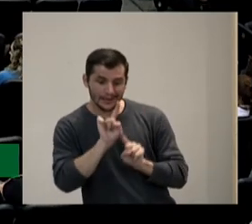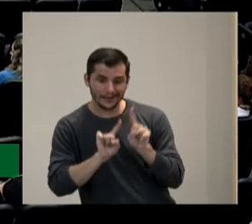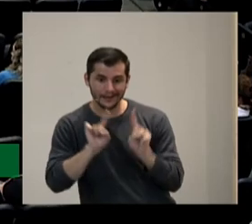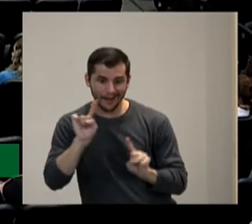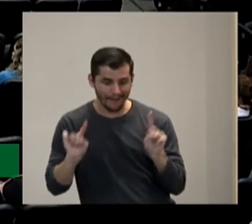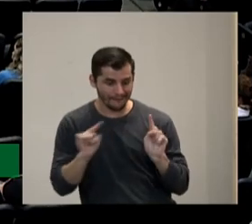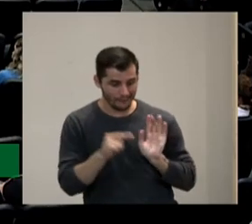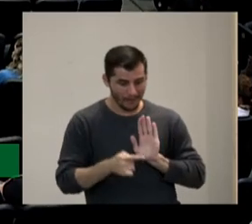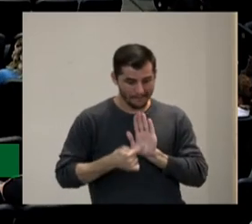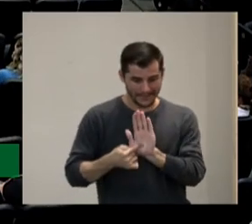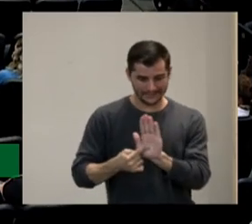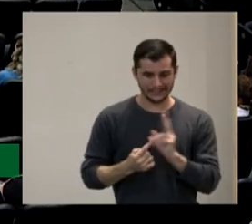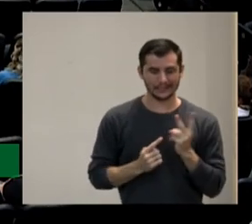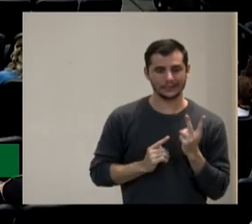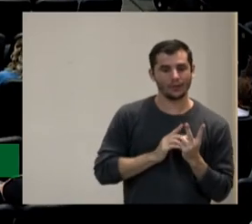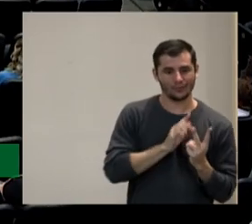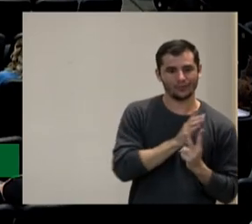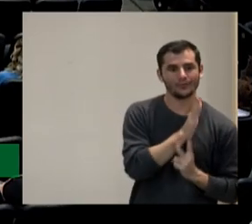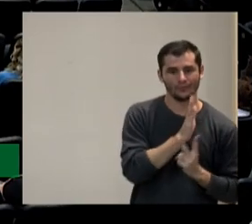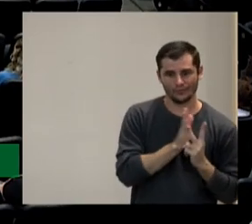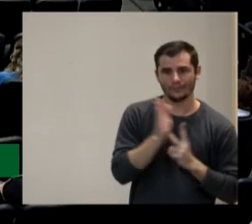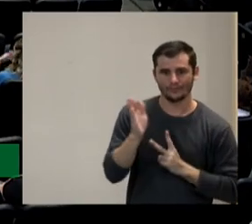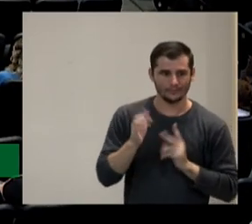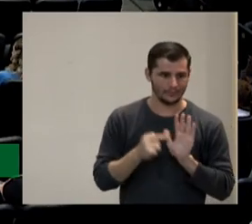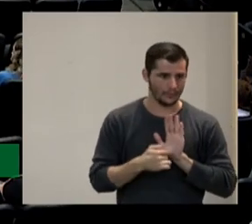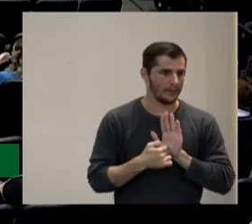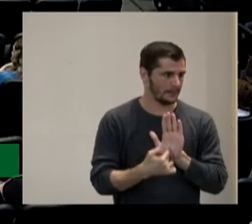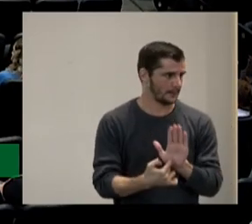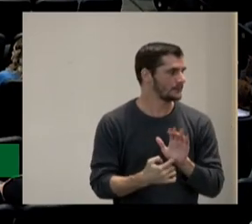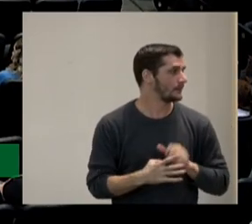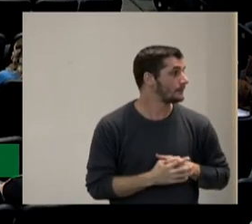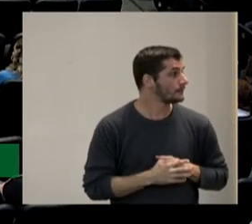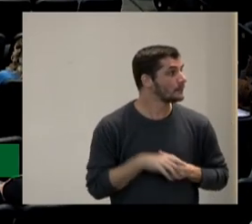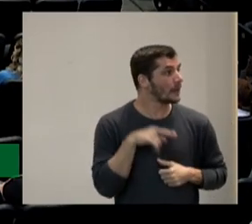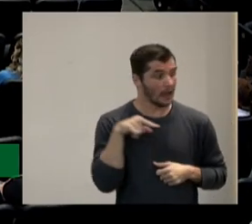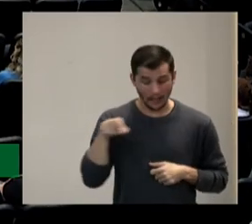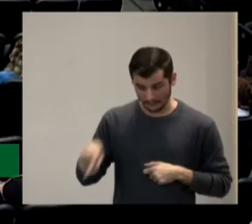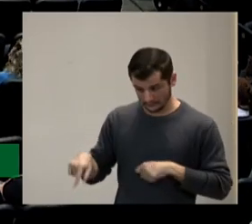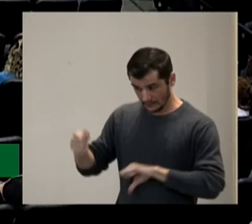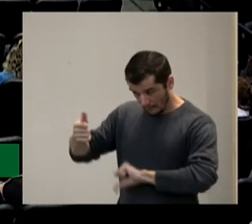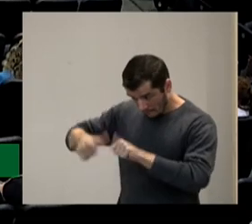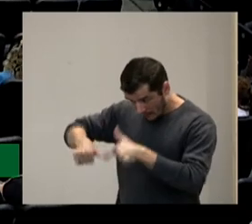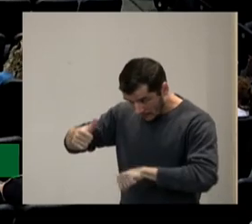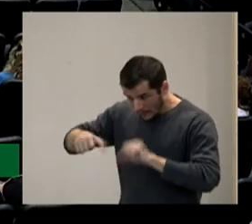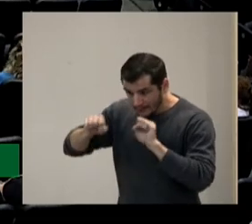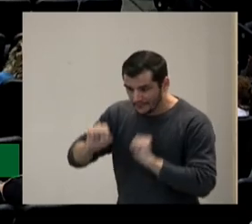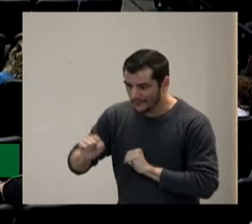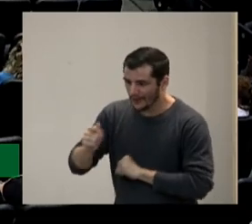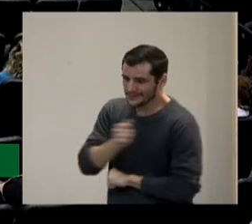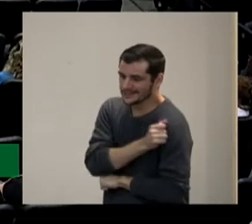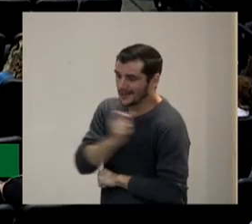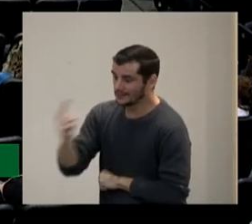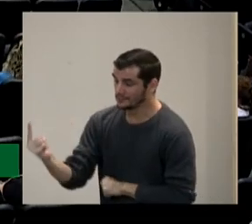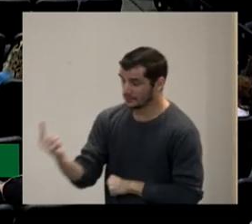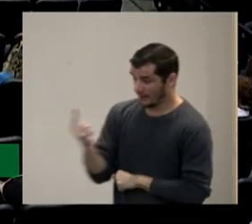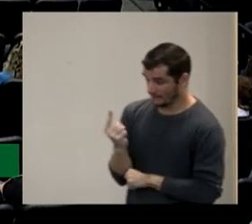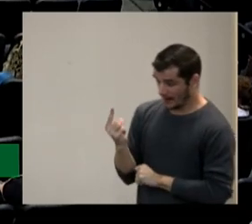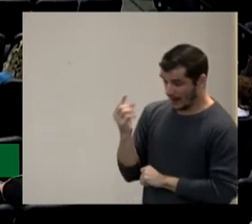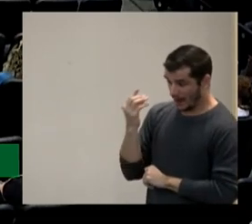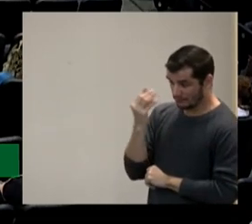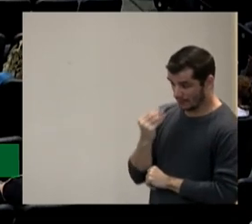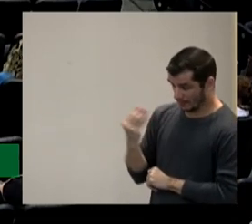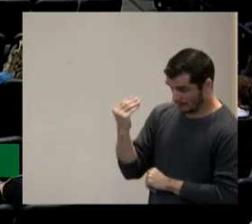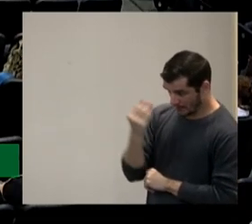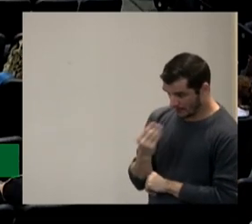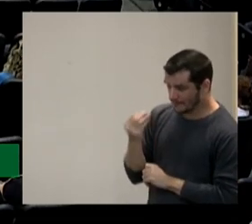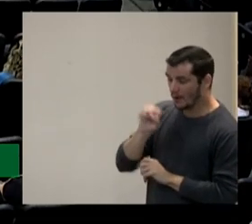a avaliação quando eles piden para os alunos pode ser oral ou escrita como os alunos e dentro de escrita com